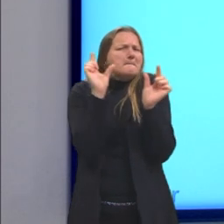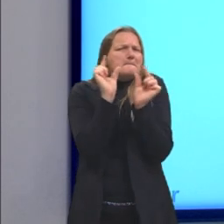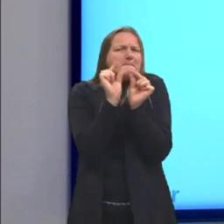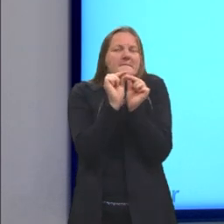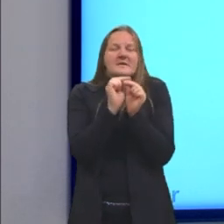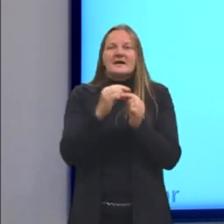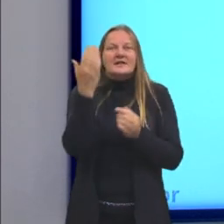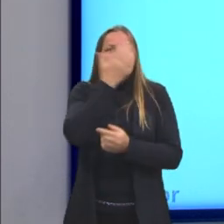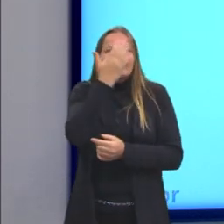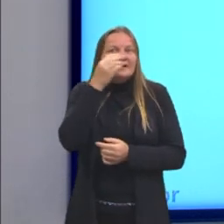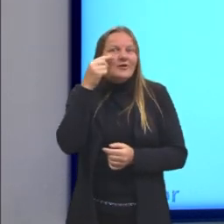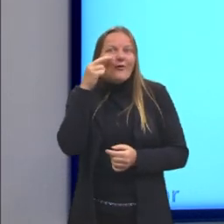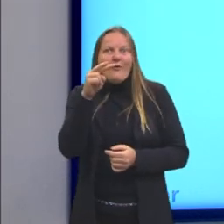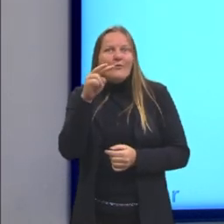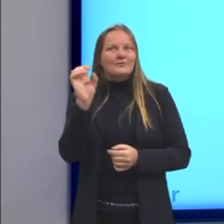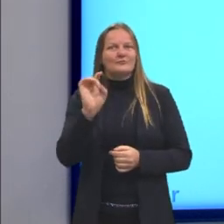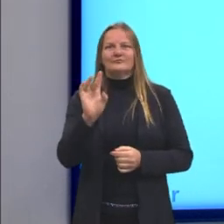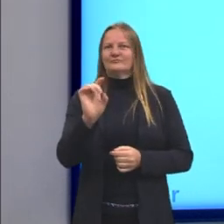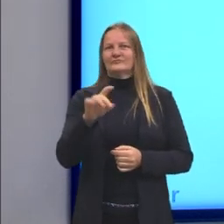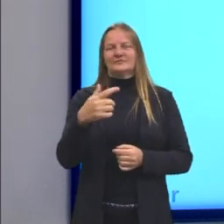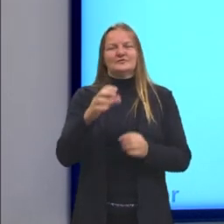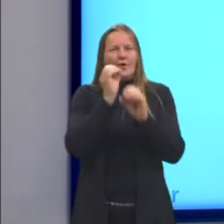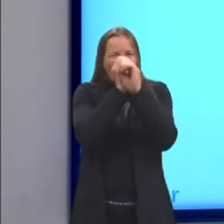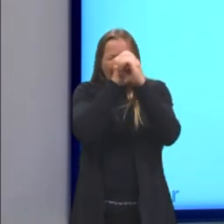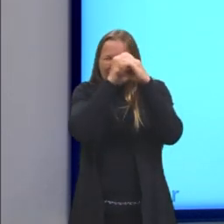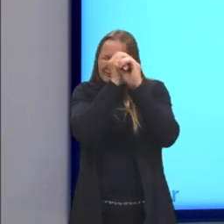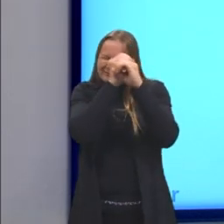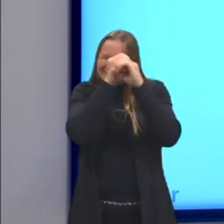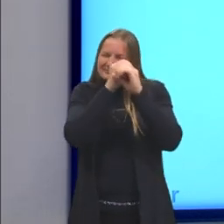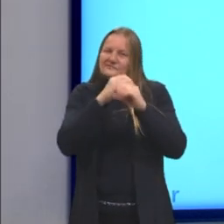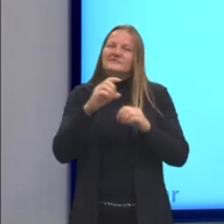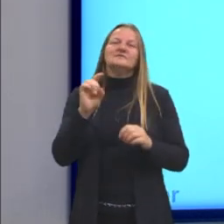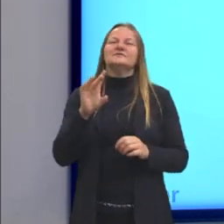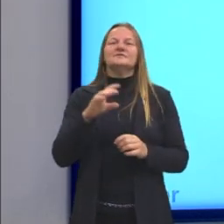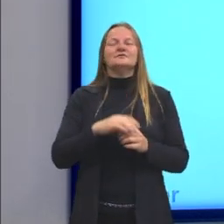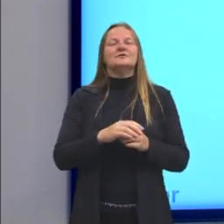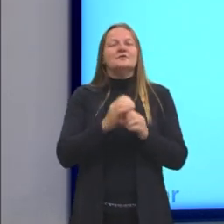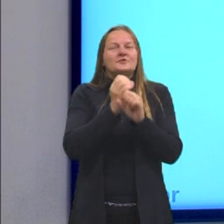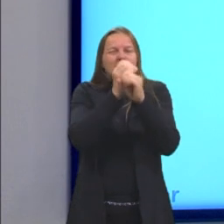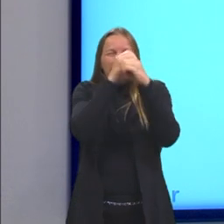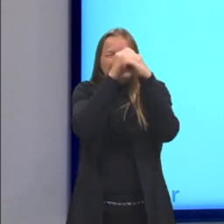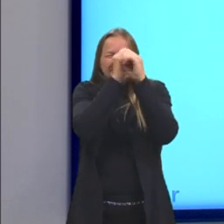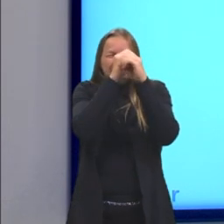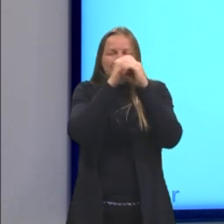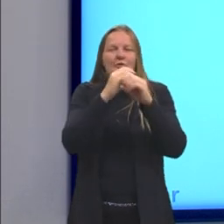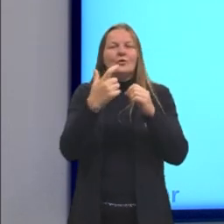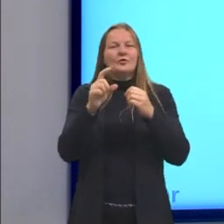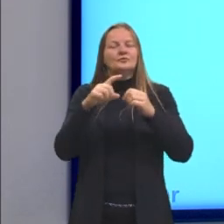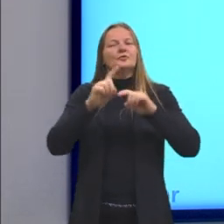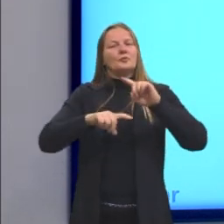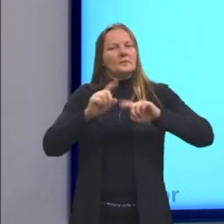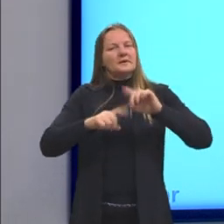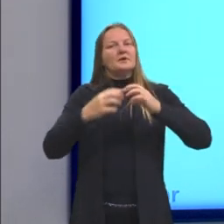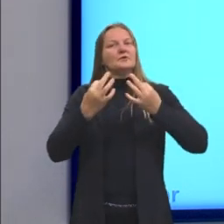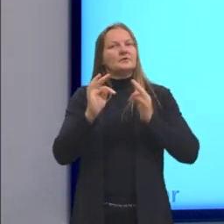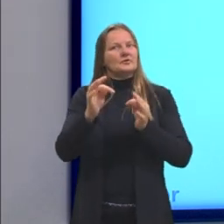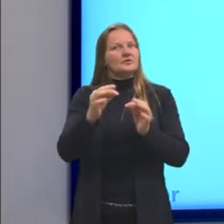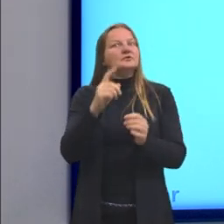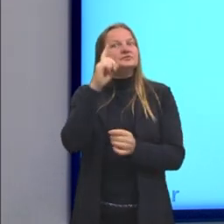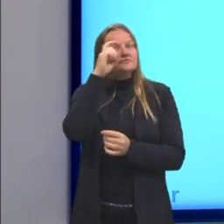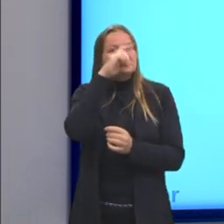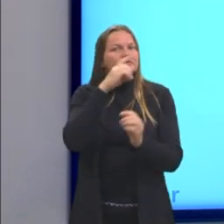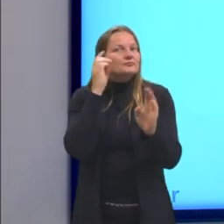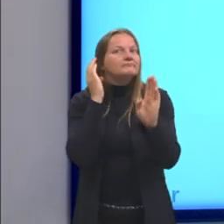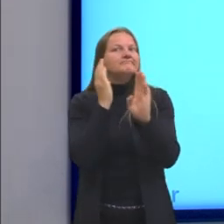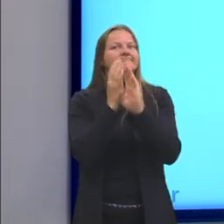não consegue visualizar eles a olho nu. Até com microscópico ou outras aparelhagens, é bem difícil de